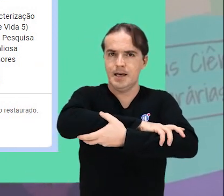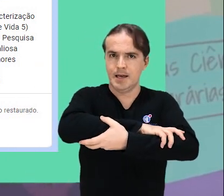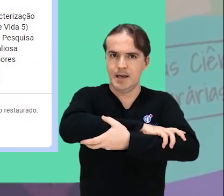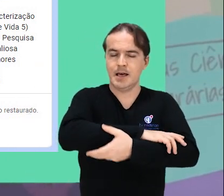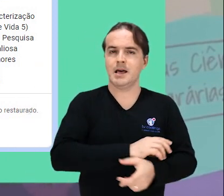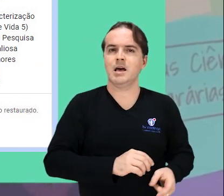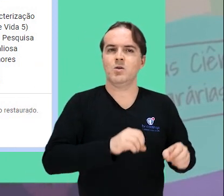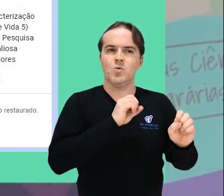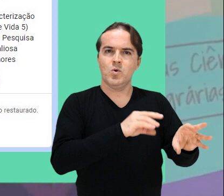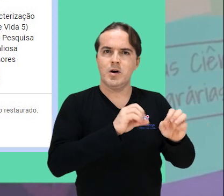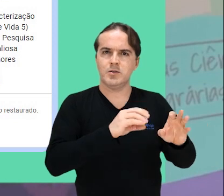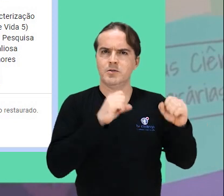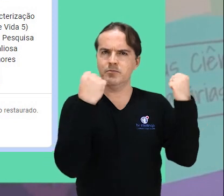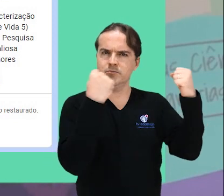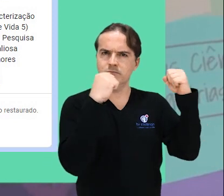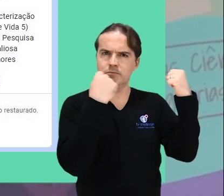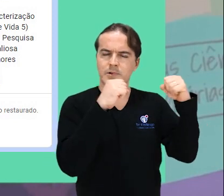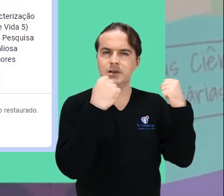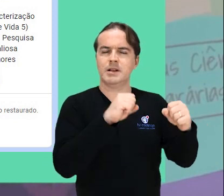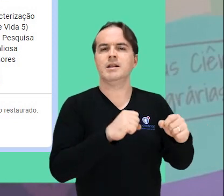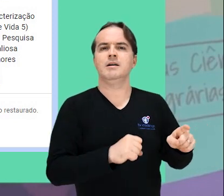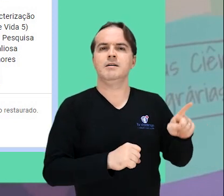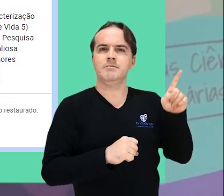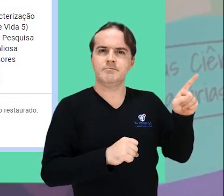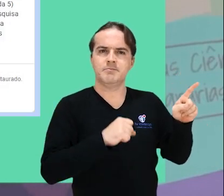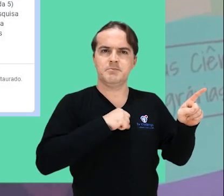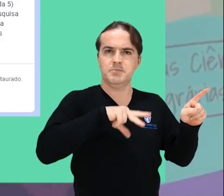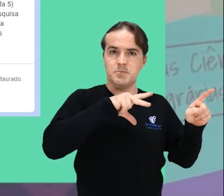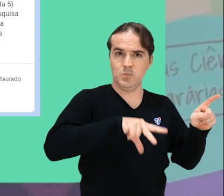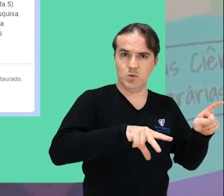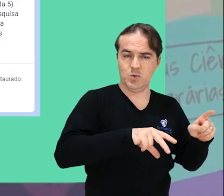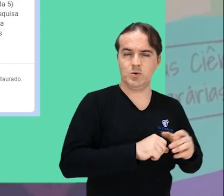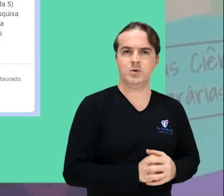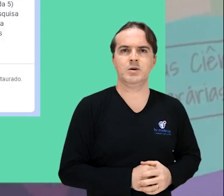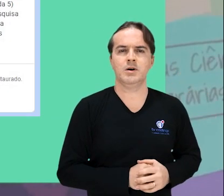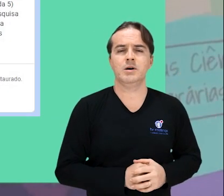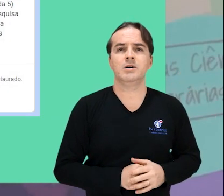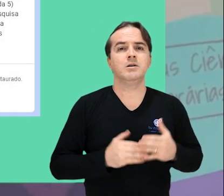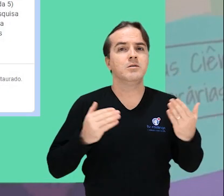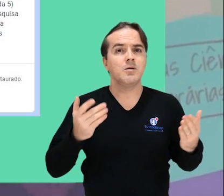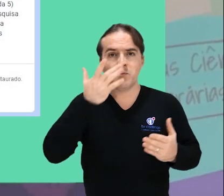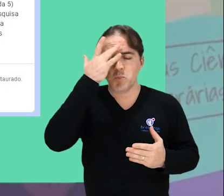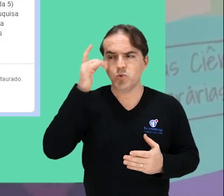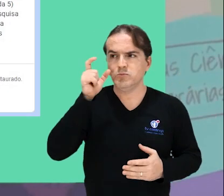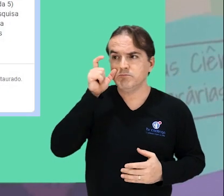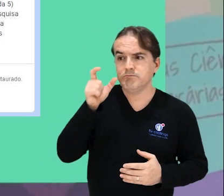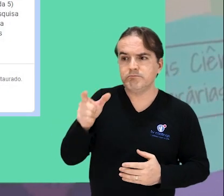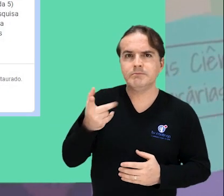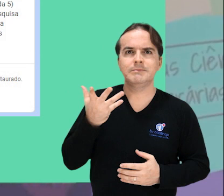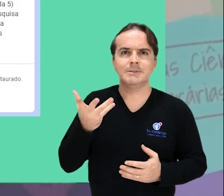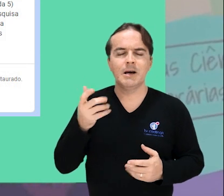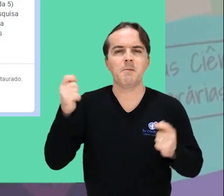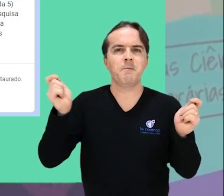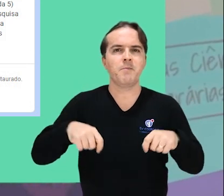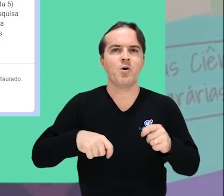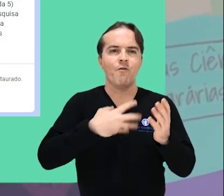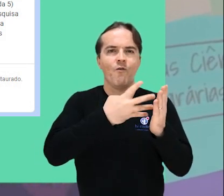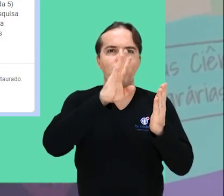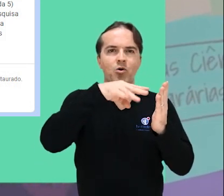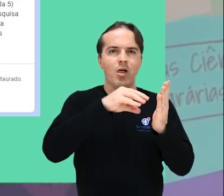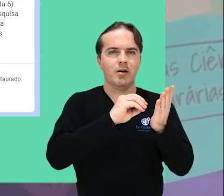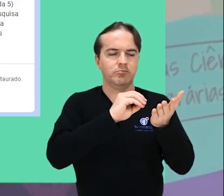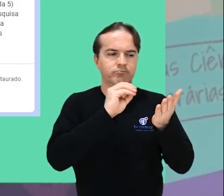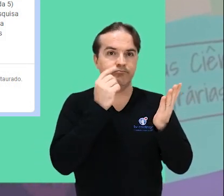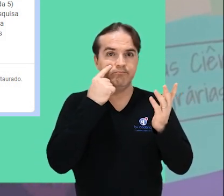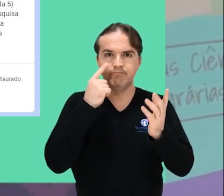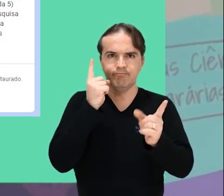Lazer da Universidade de Porto, em Portugal. Os interessados podem acessar o formulário até março pelo